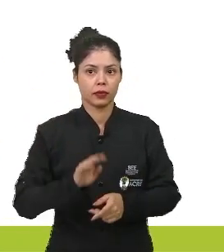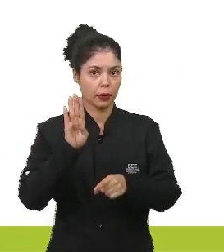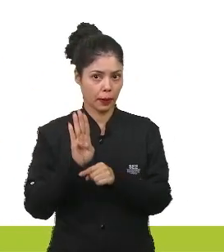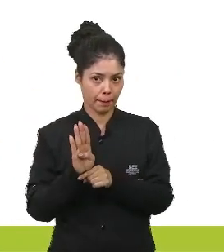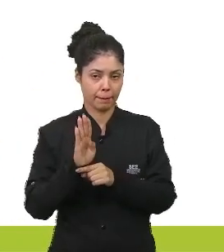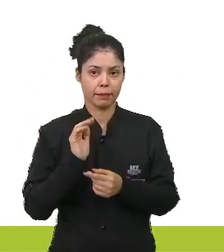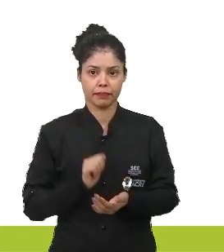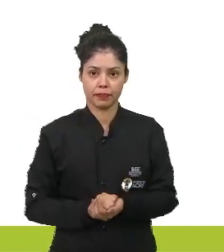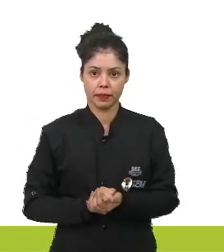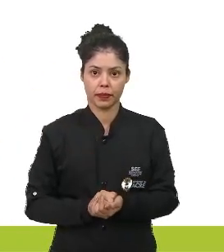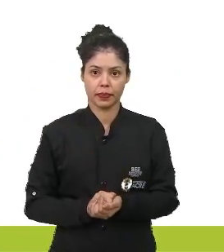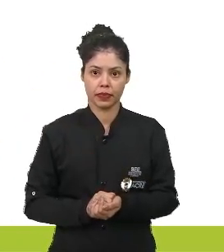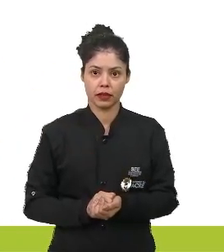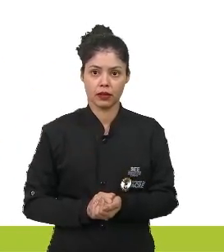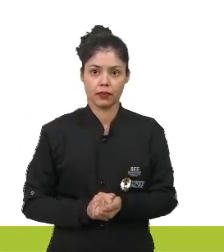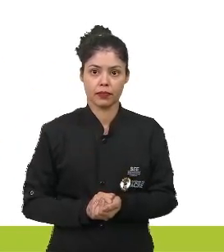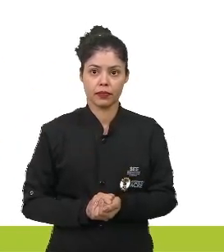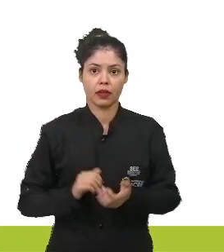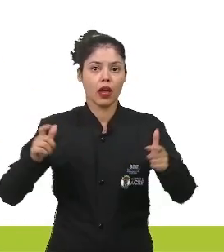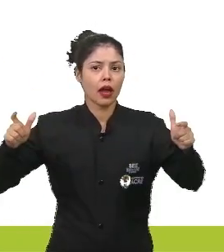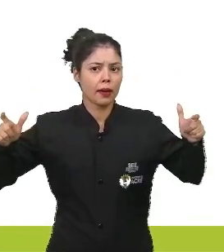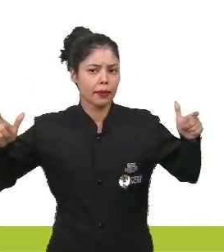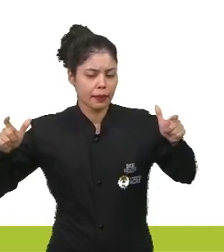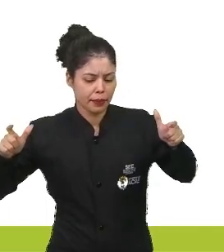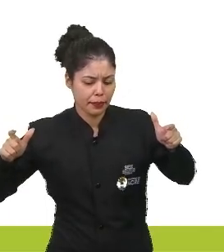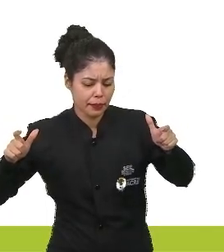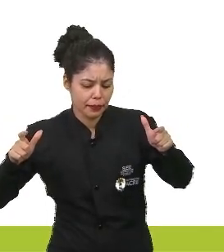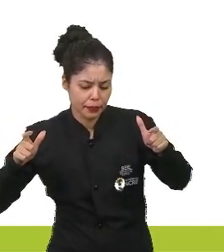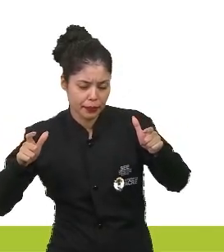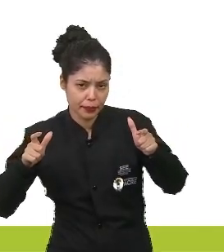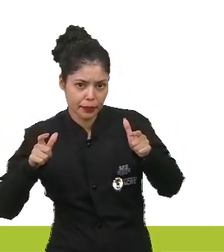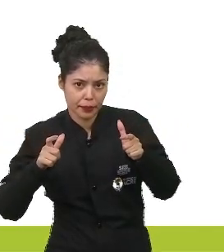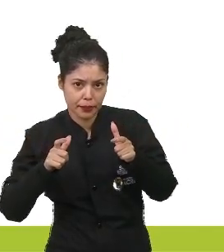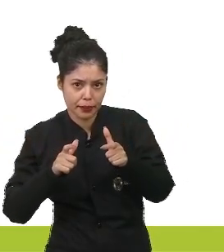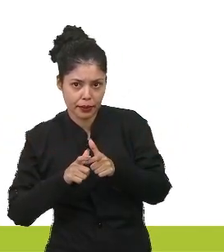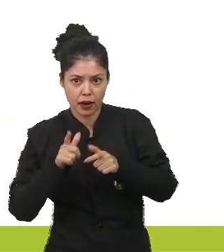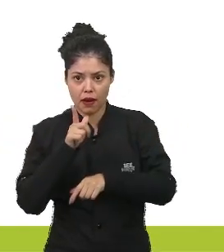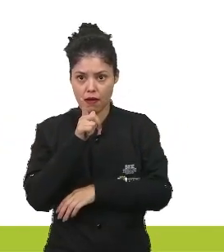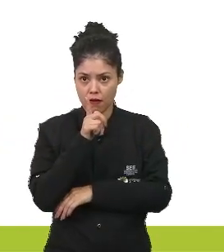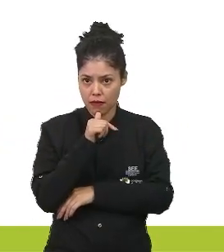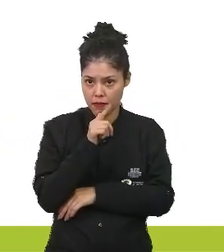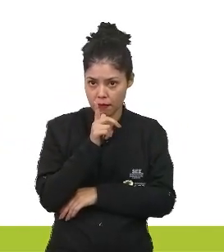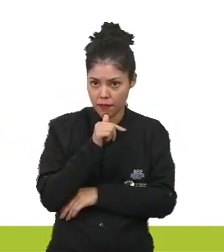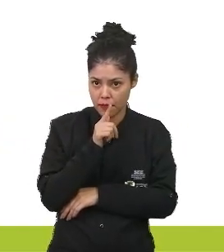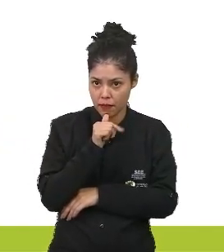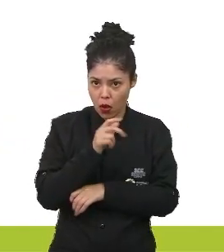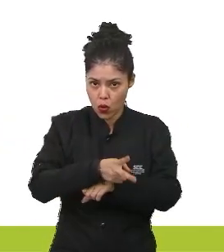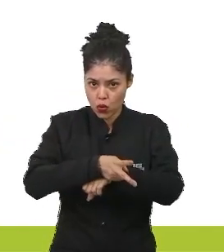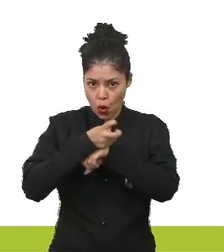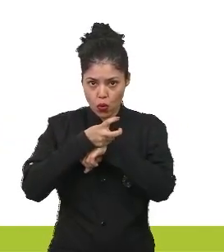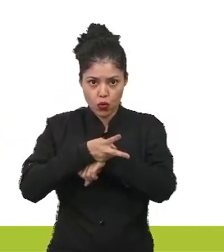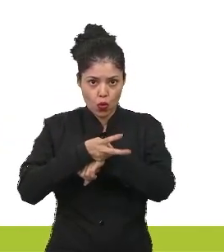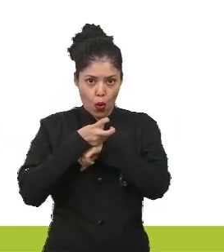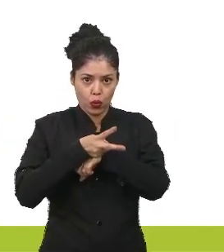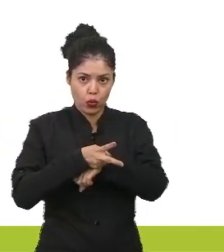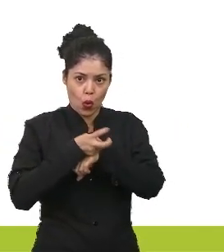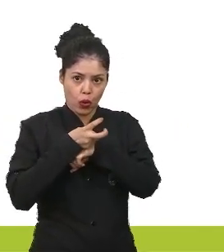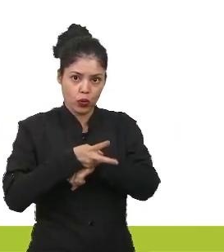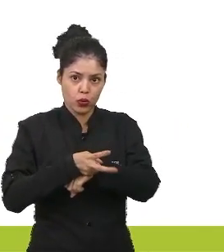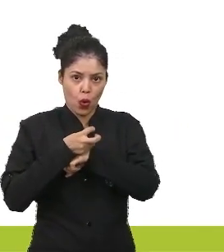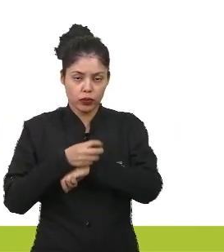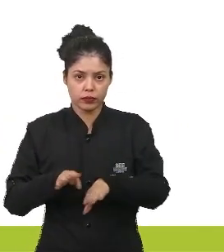Letra B. Essas plantas pioneiras vão diminuir no solo a